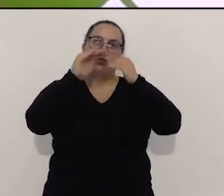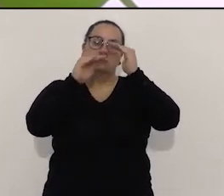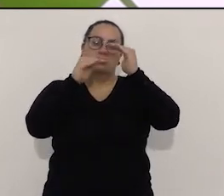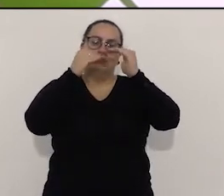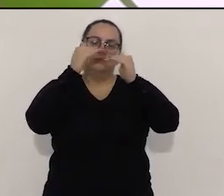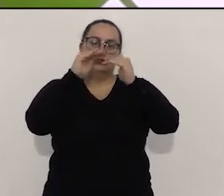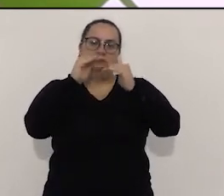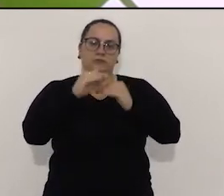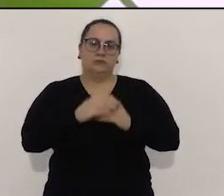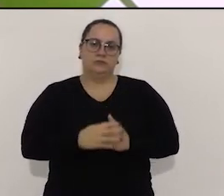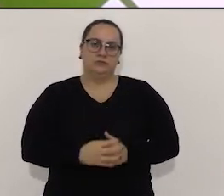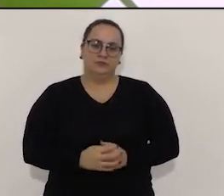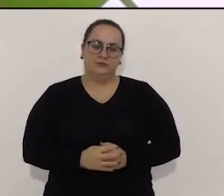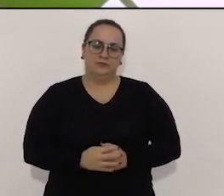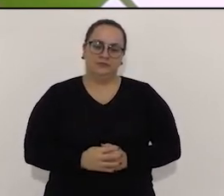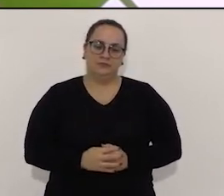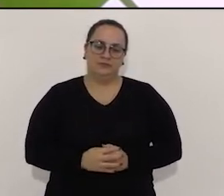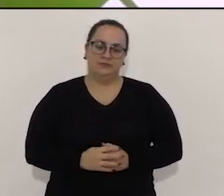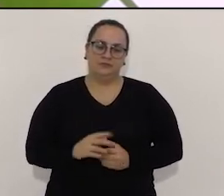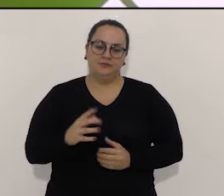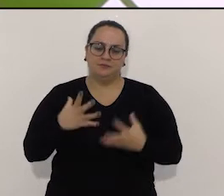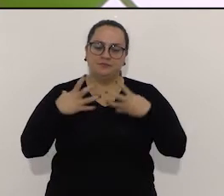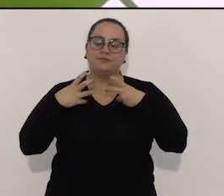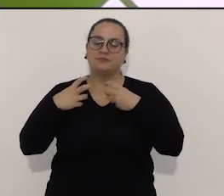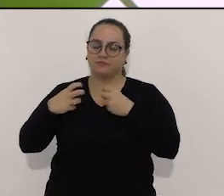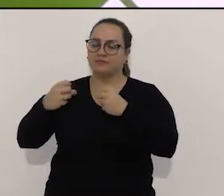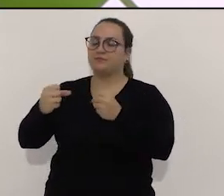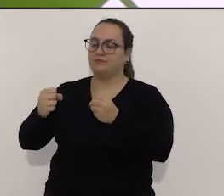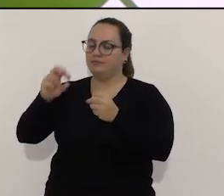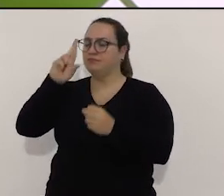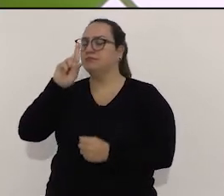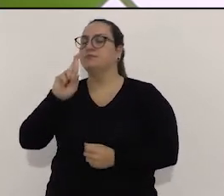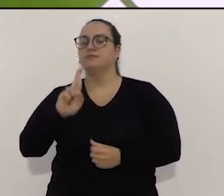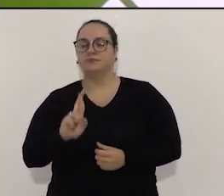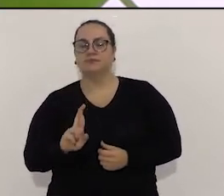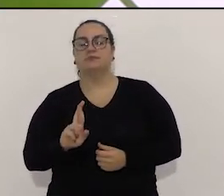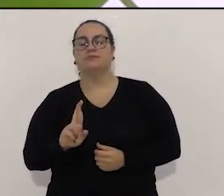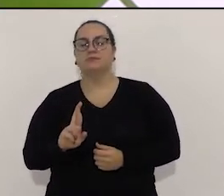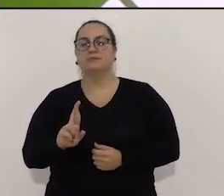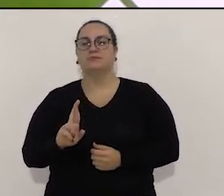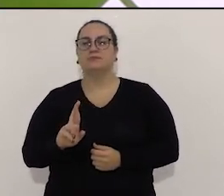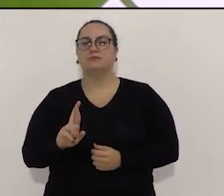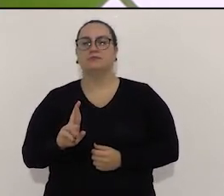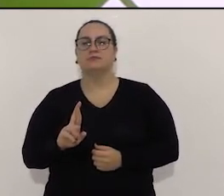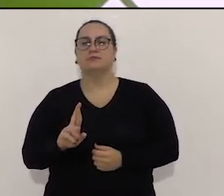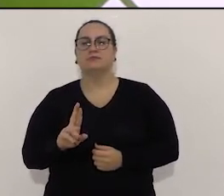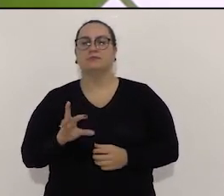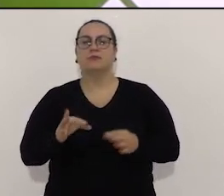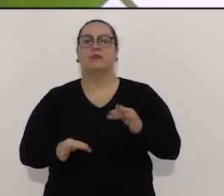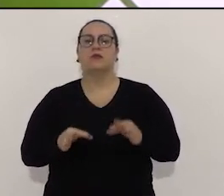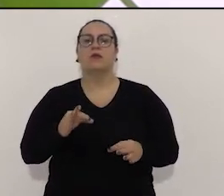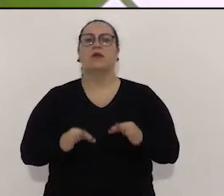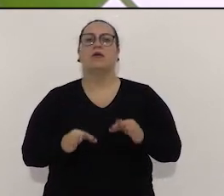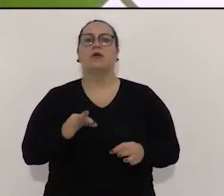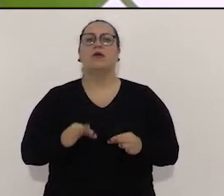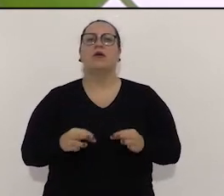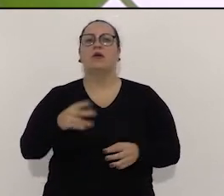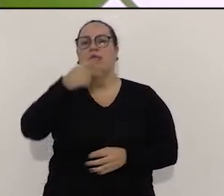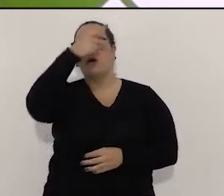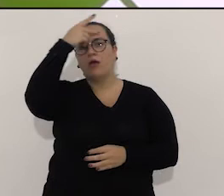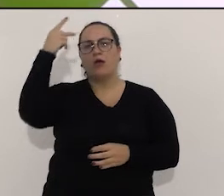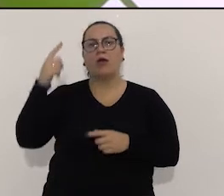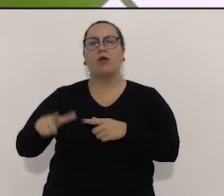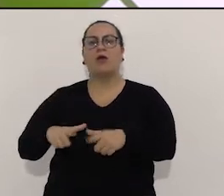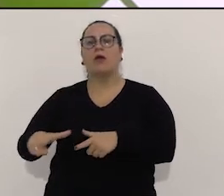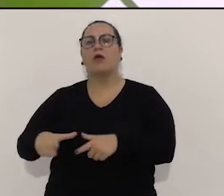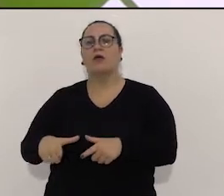equipe, a gente já conversou sobre isso, que a gente quer assumir essa responsabilidade com o funcionalismo. E não é nem uma questão eleitoreira, é uma questão de justiça com esse funcionário.